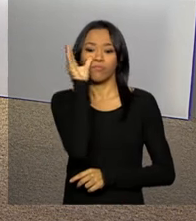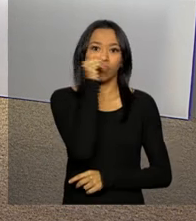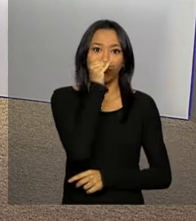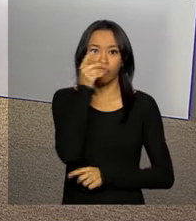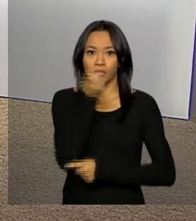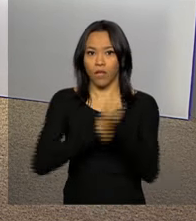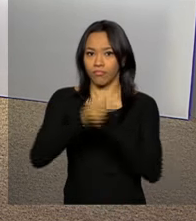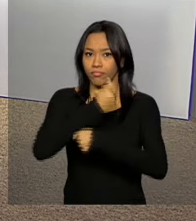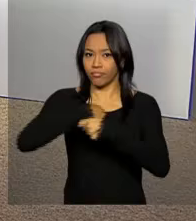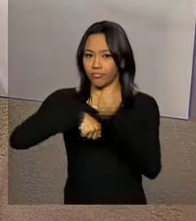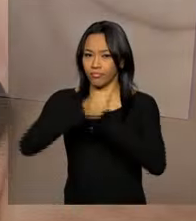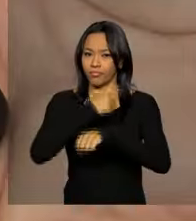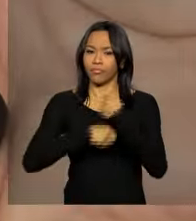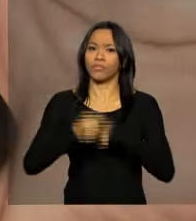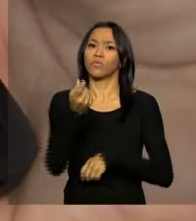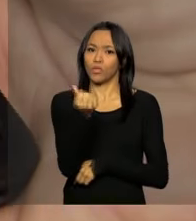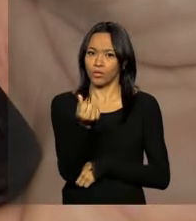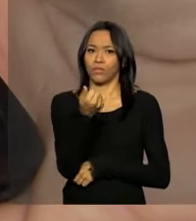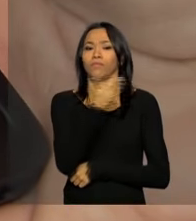federais.